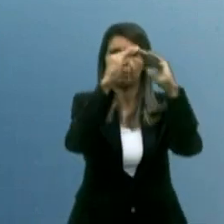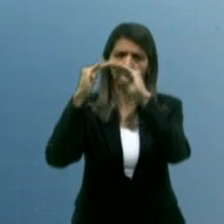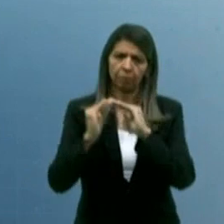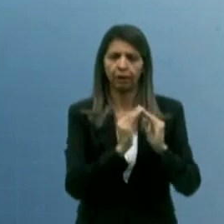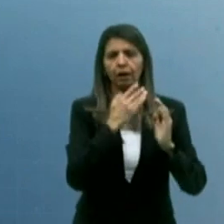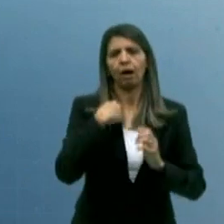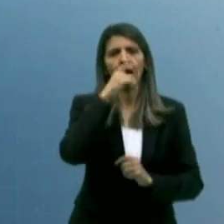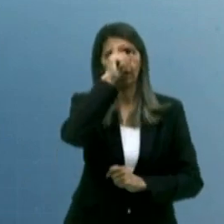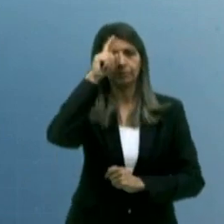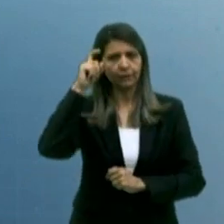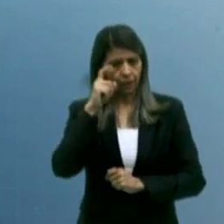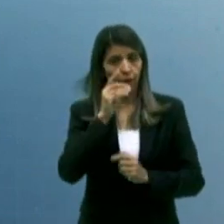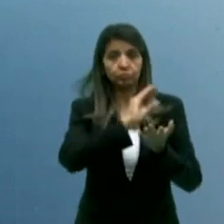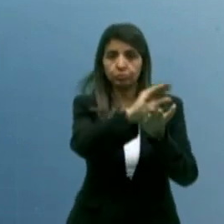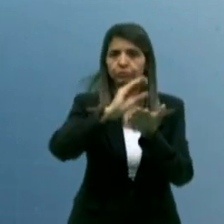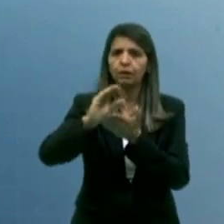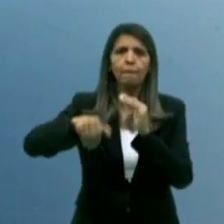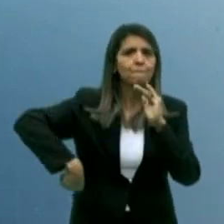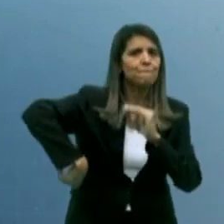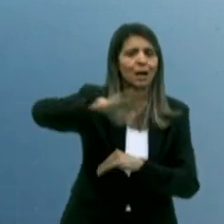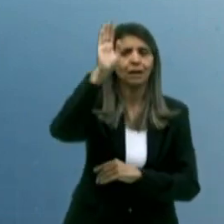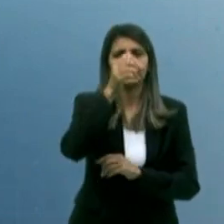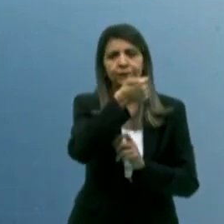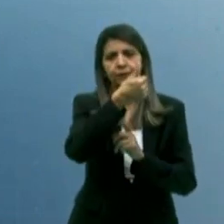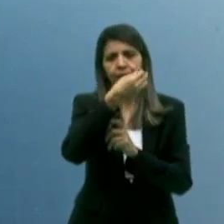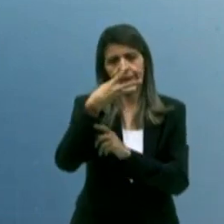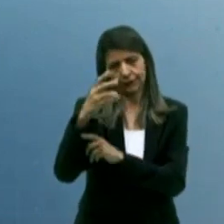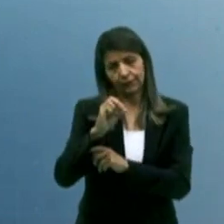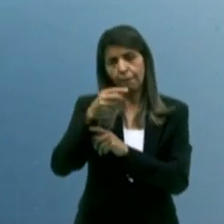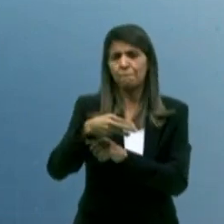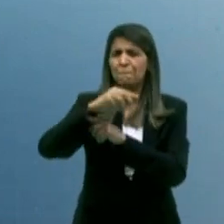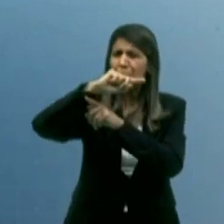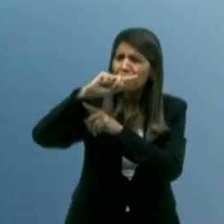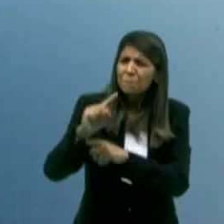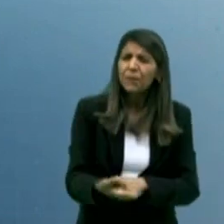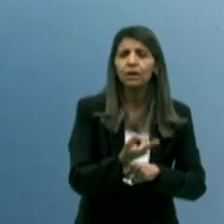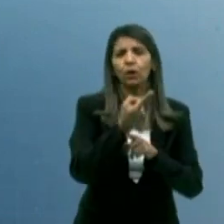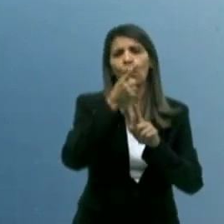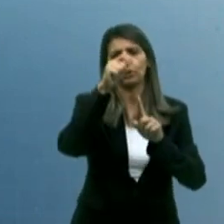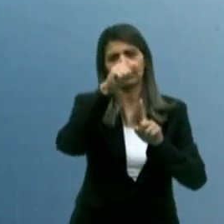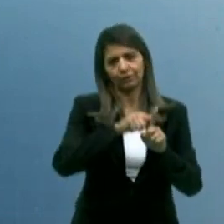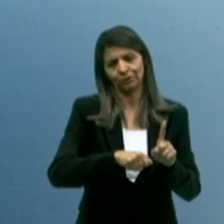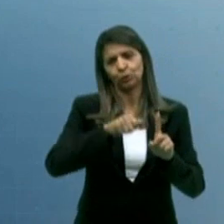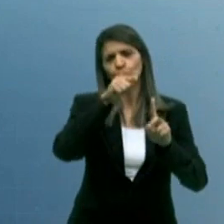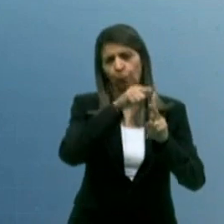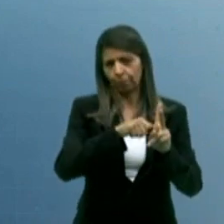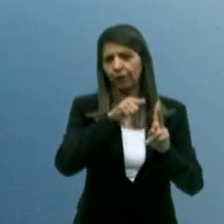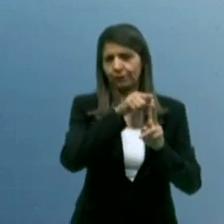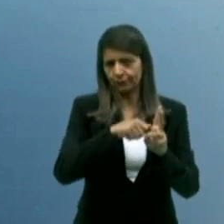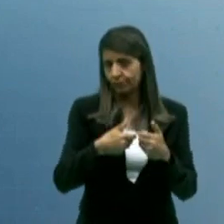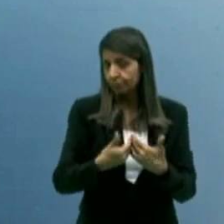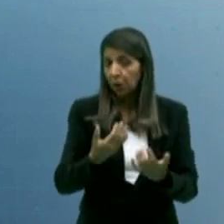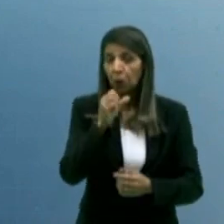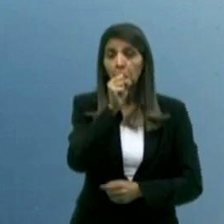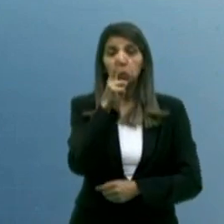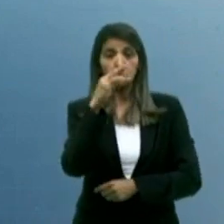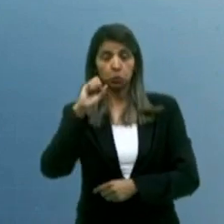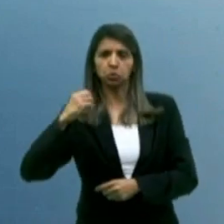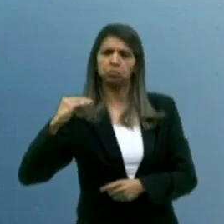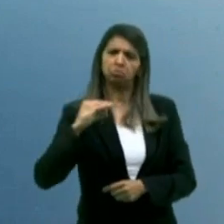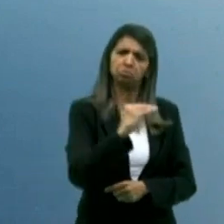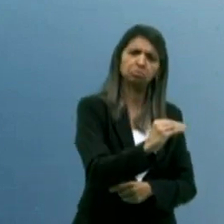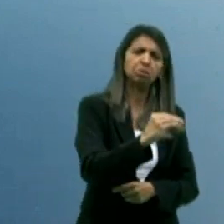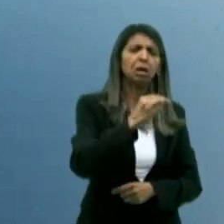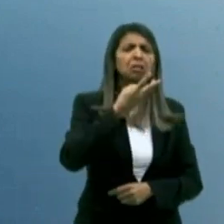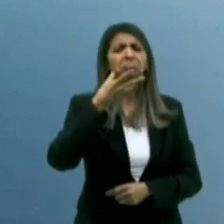mais, mais de 130 milhões de reais por mês. E só recebemos do SUS um pouco menos de 30 milhões de reais.